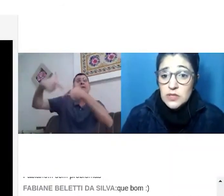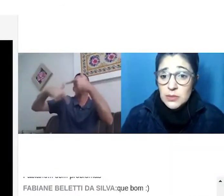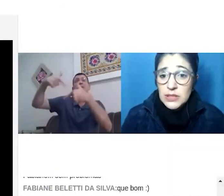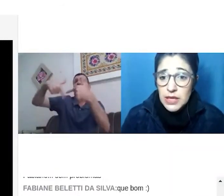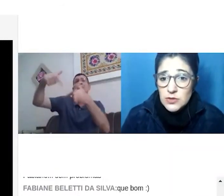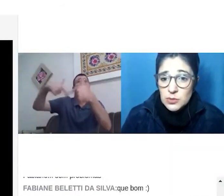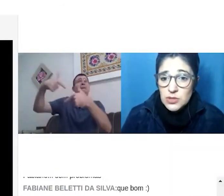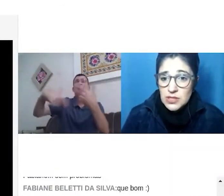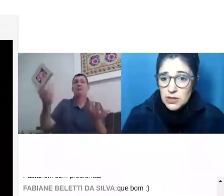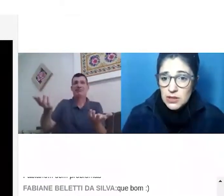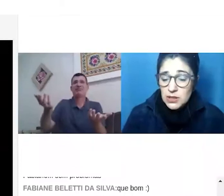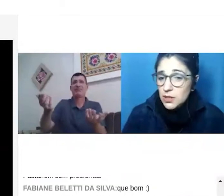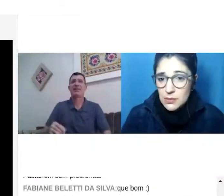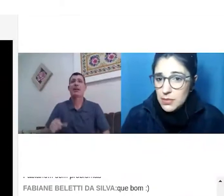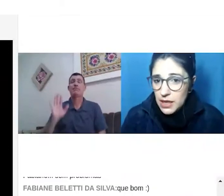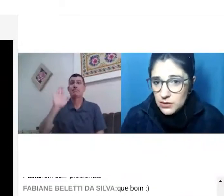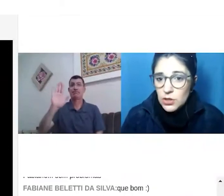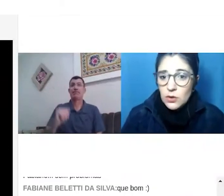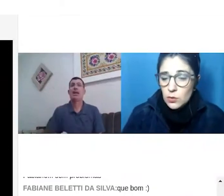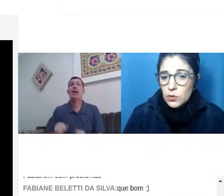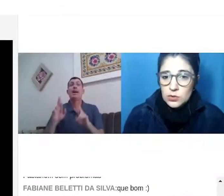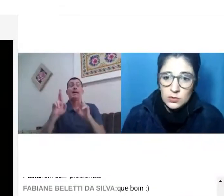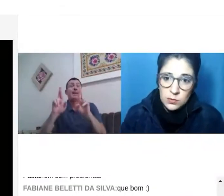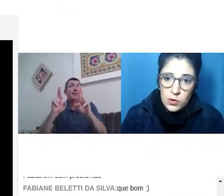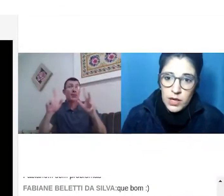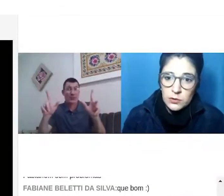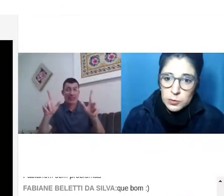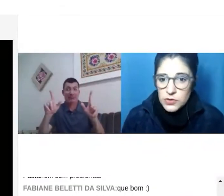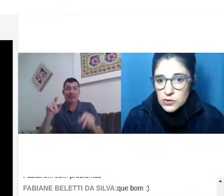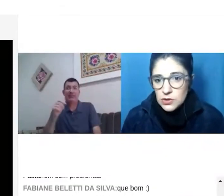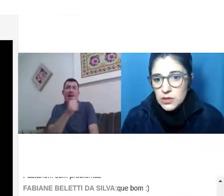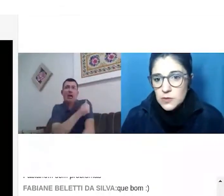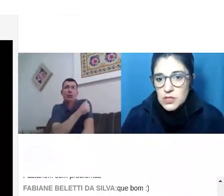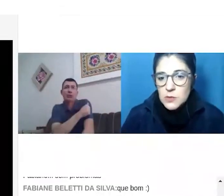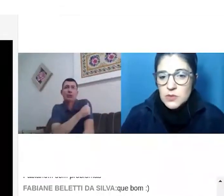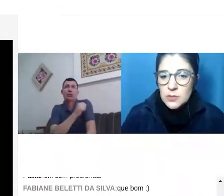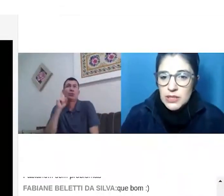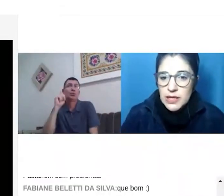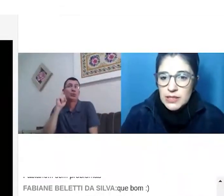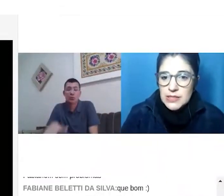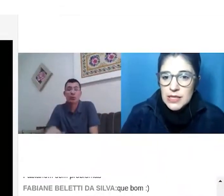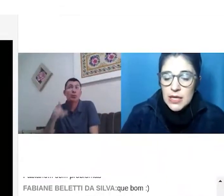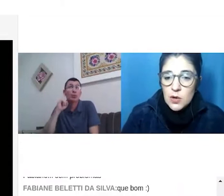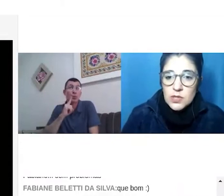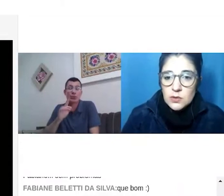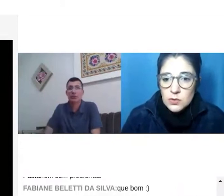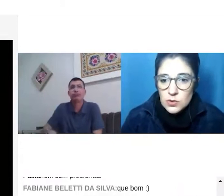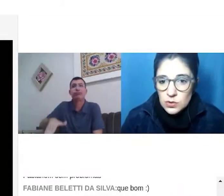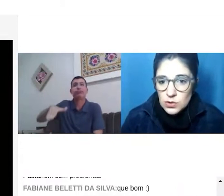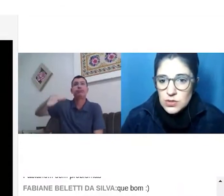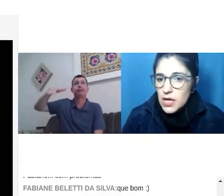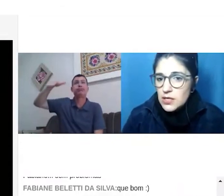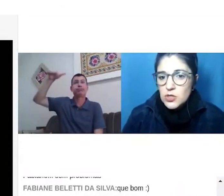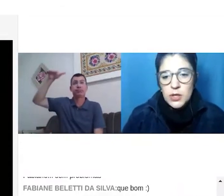responsabilidade sobre o ensino ali e eu trabalho como qualquer outro professor. Tenho as minhas responsabilidades. Os alunos